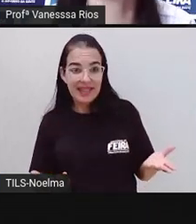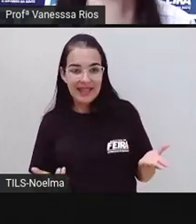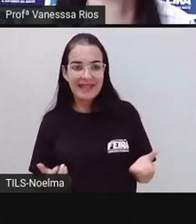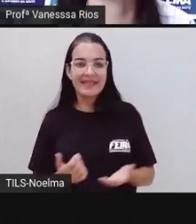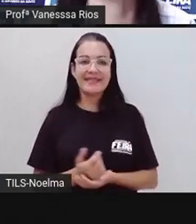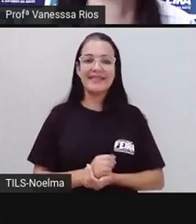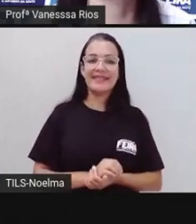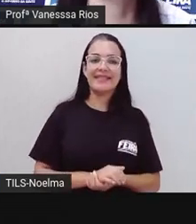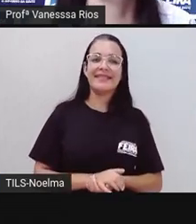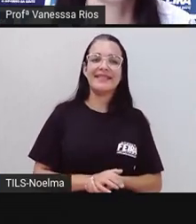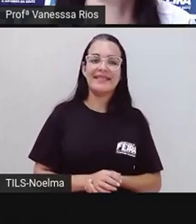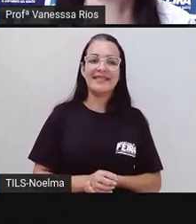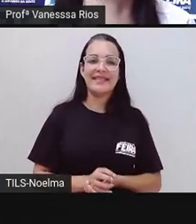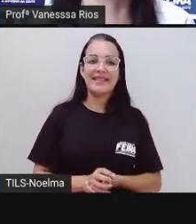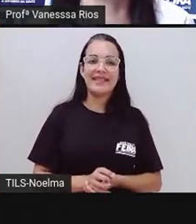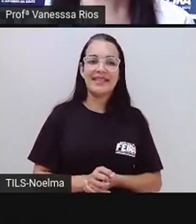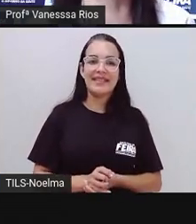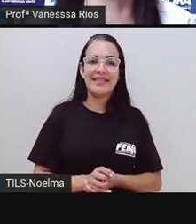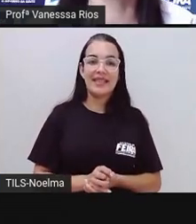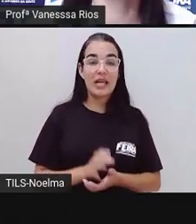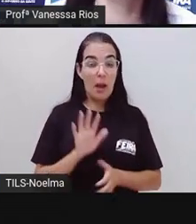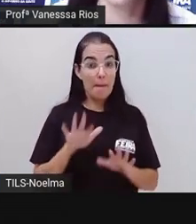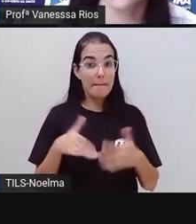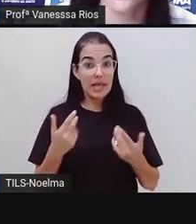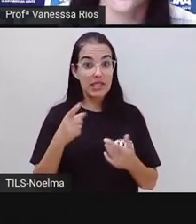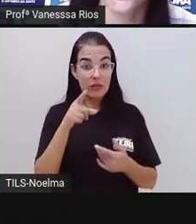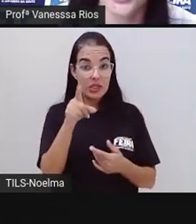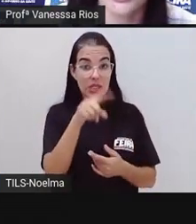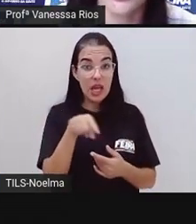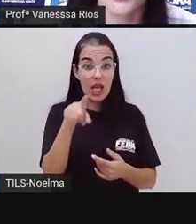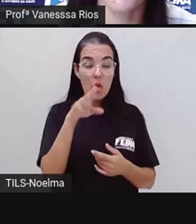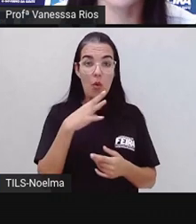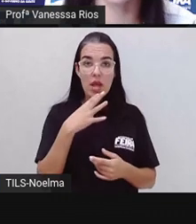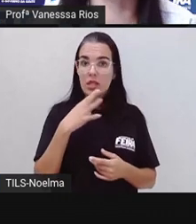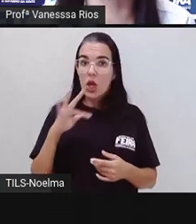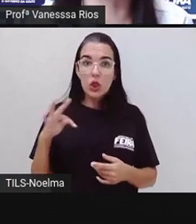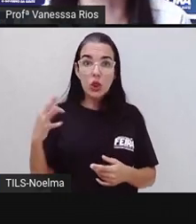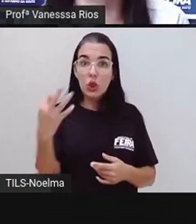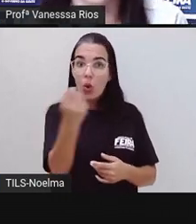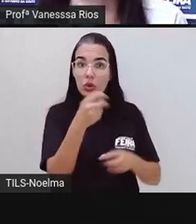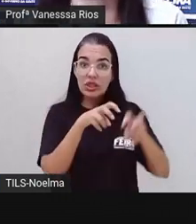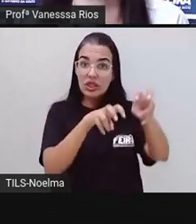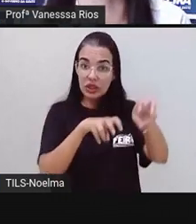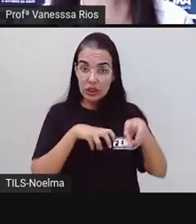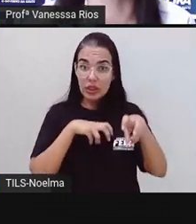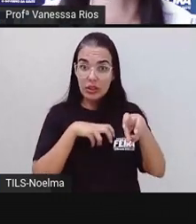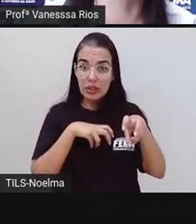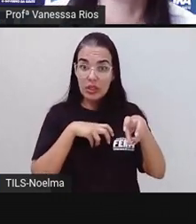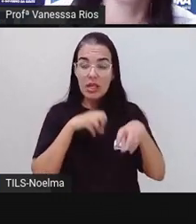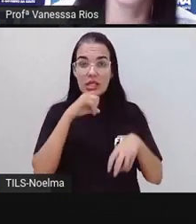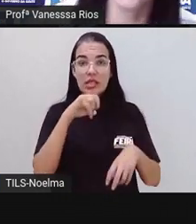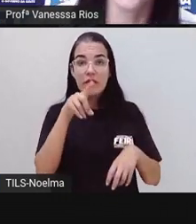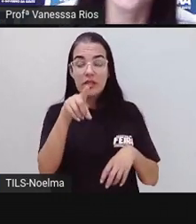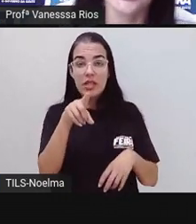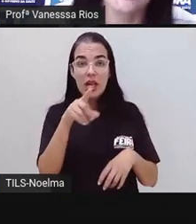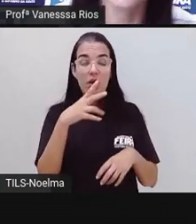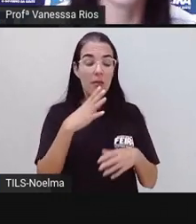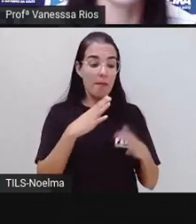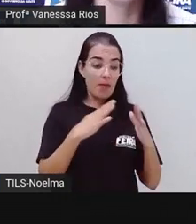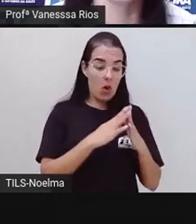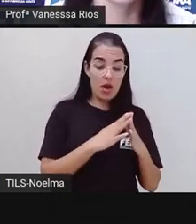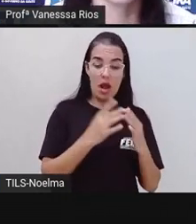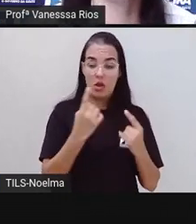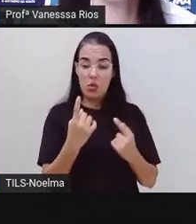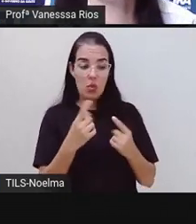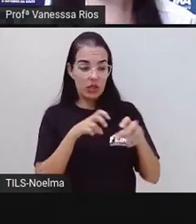Feira de Santana. Mas assim, você conhece todos os distritos? Se você mora em um deles, já foi em um outro distrito,